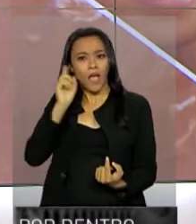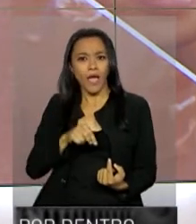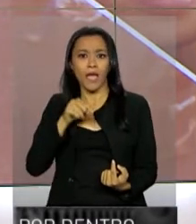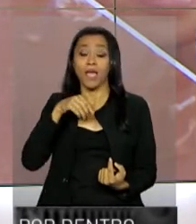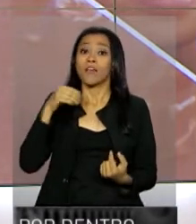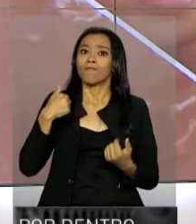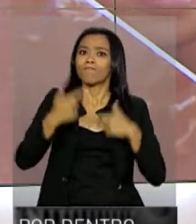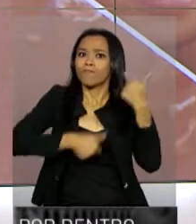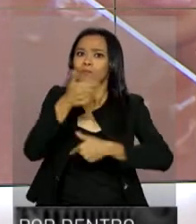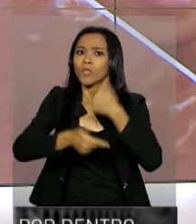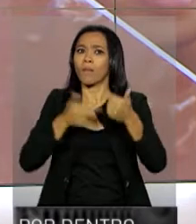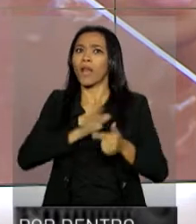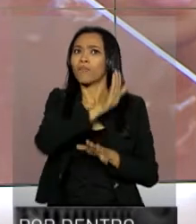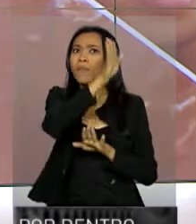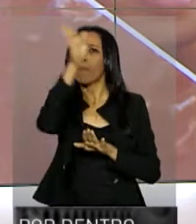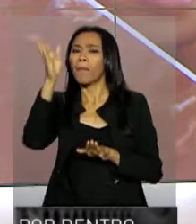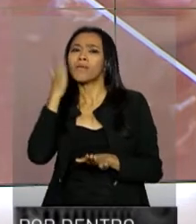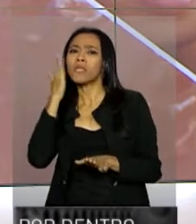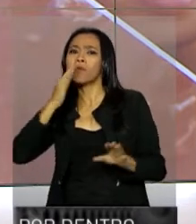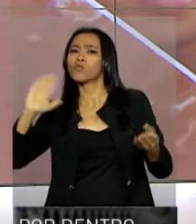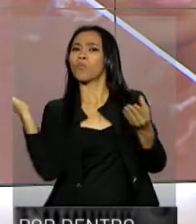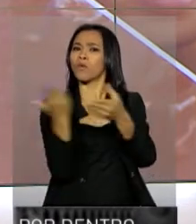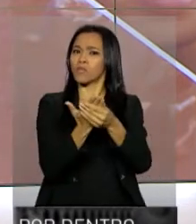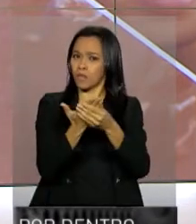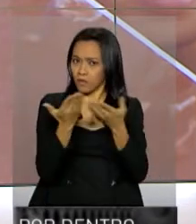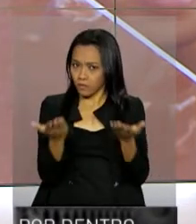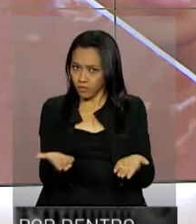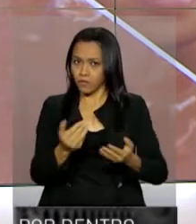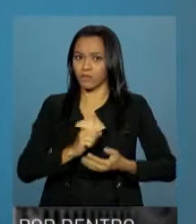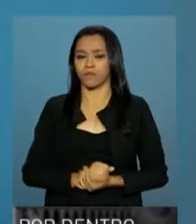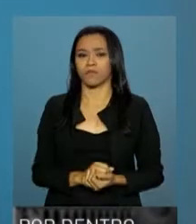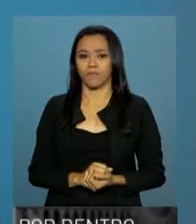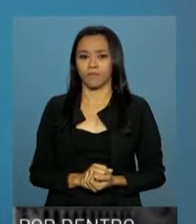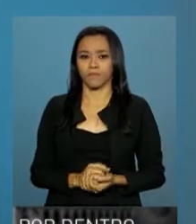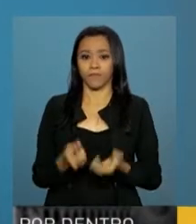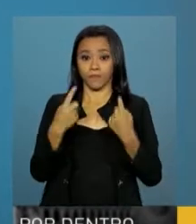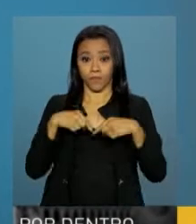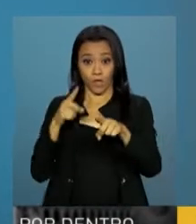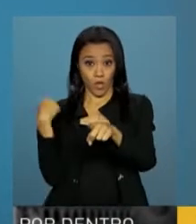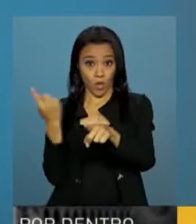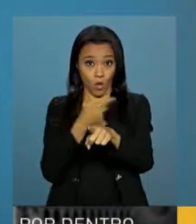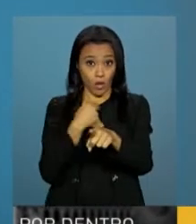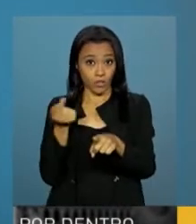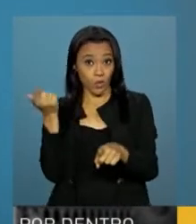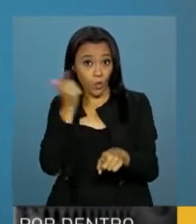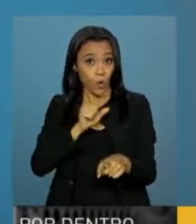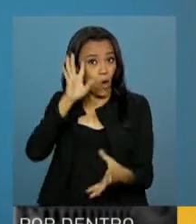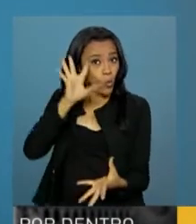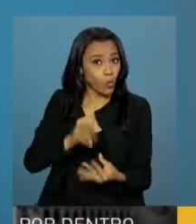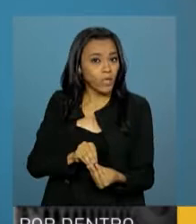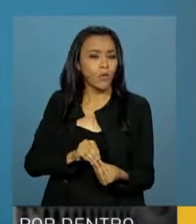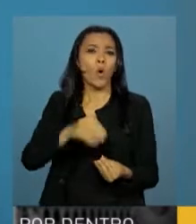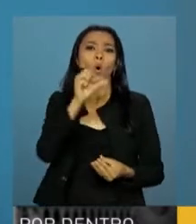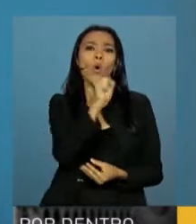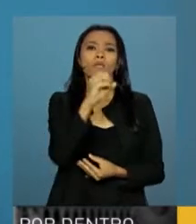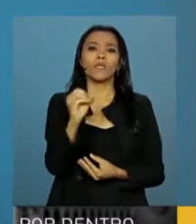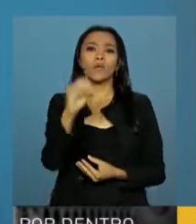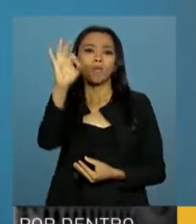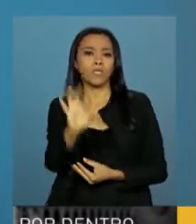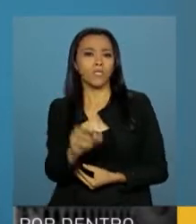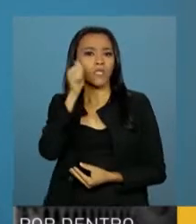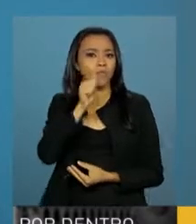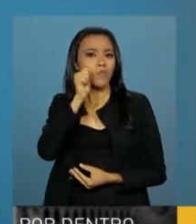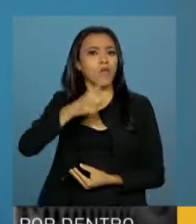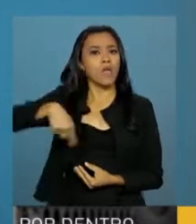carcerário para apreciar os processos envolvendo detentas. Nós chegamos à conclusão de que 80% das mulheres